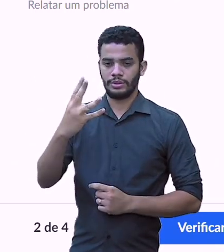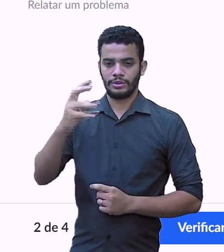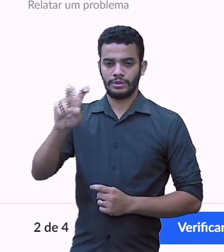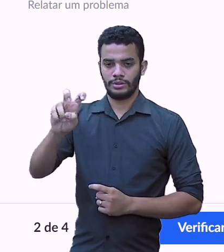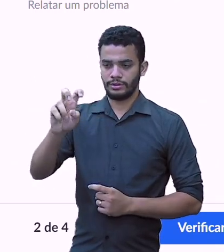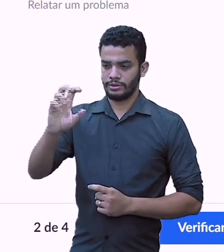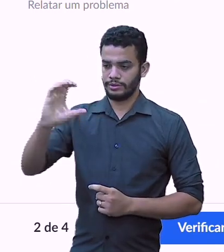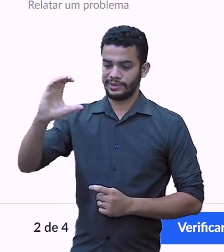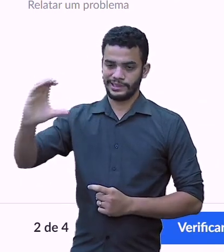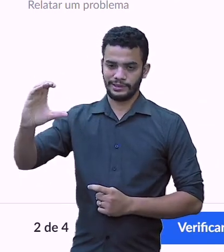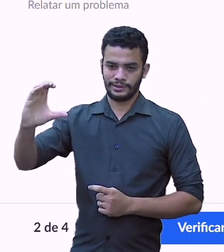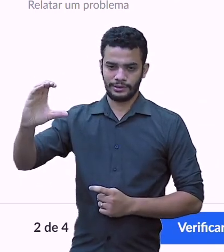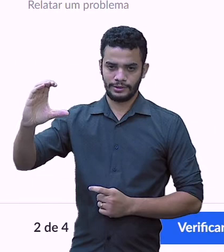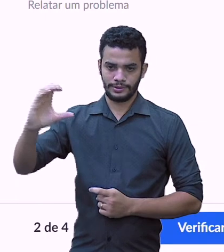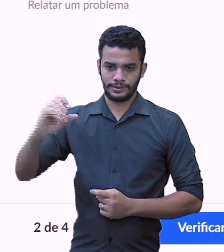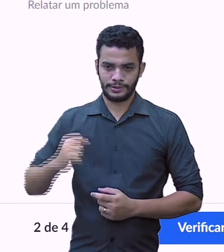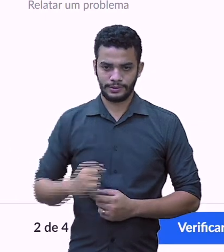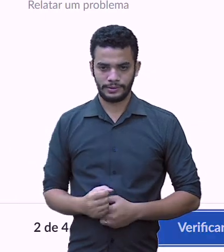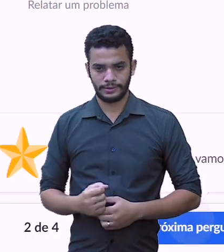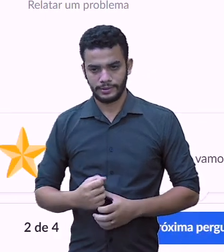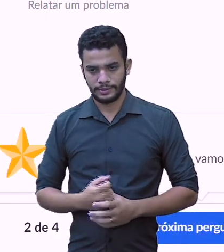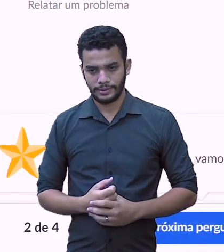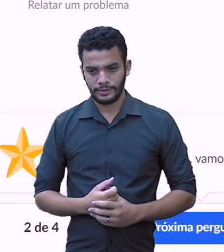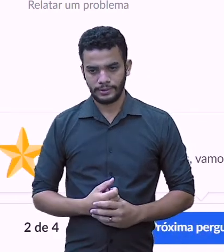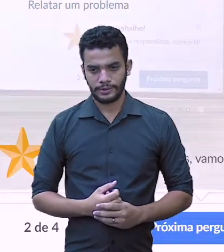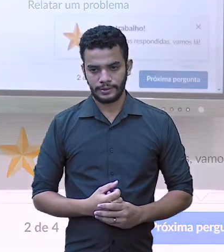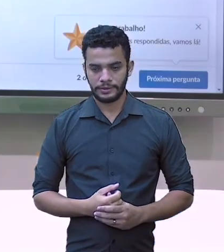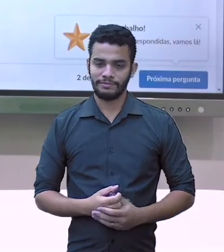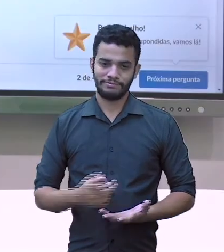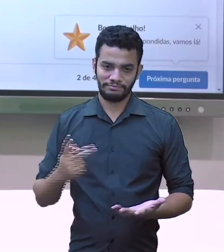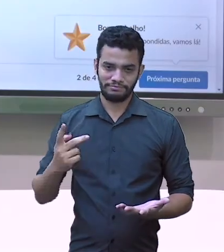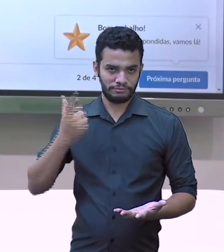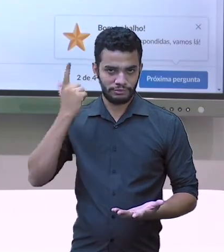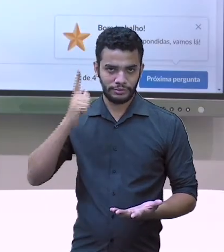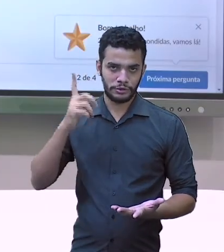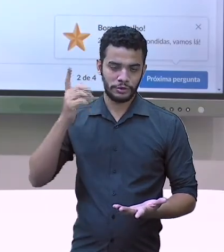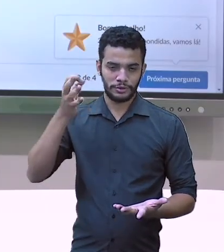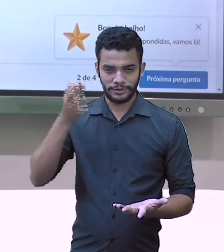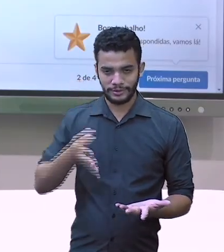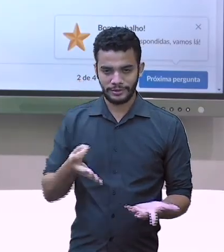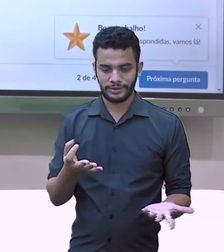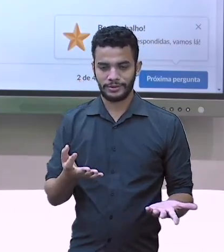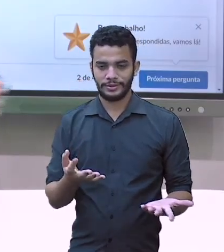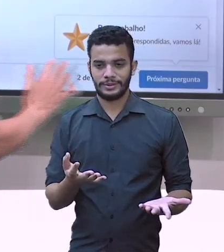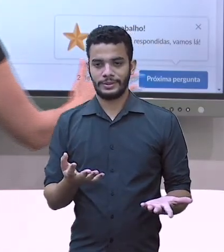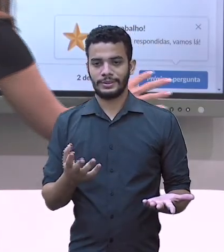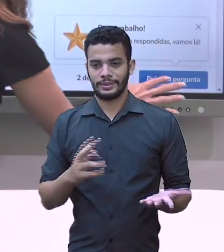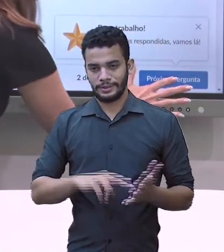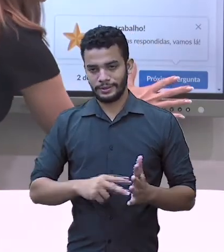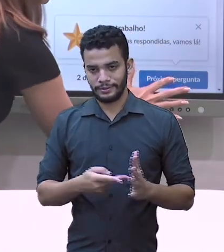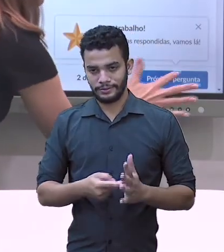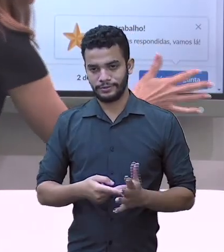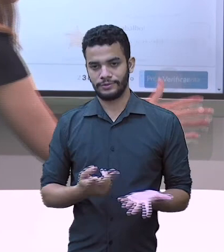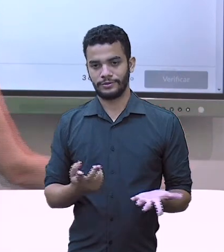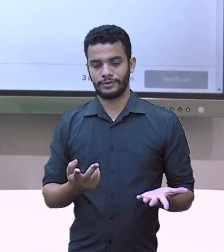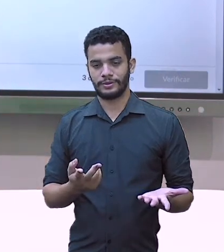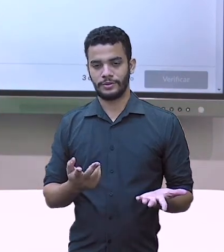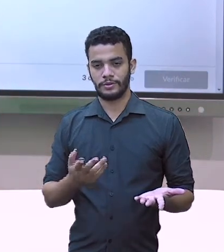centésimos. Vamos conferir? Olha, bom trabalho. Então, nós acertamos novamente.